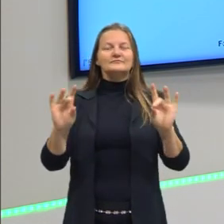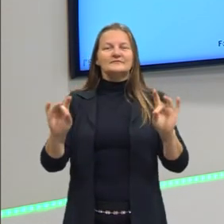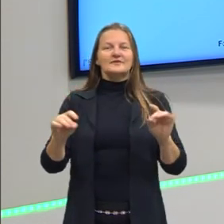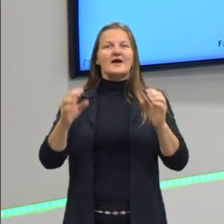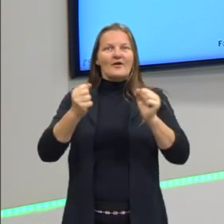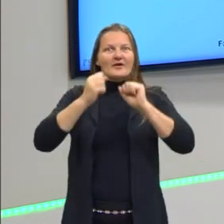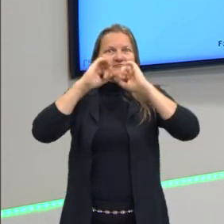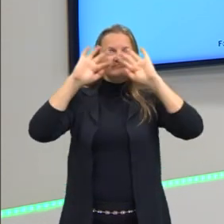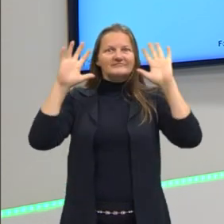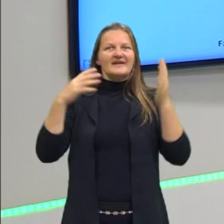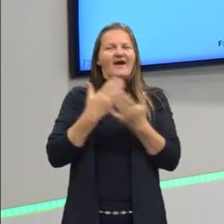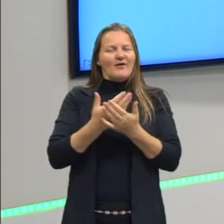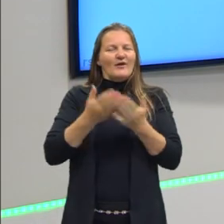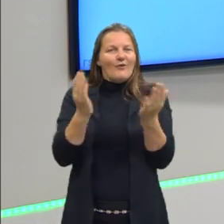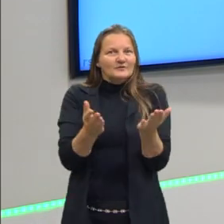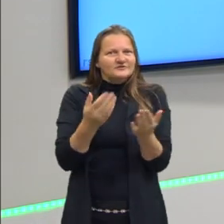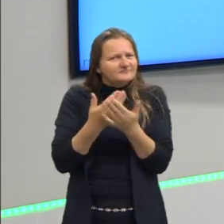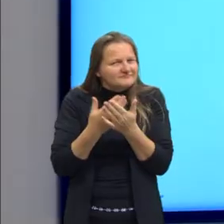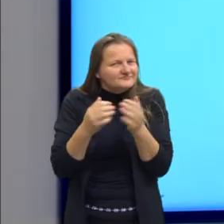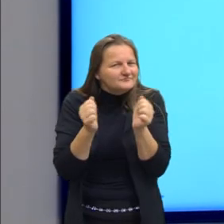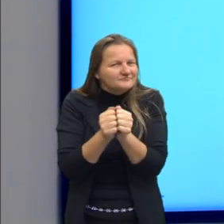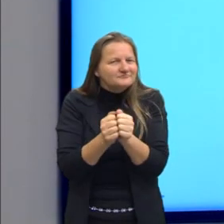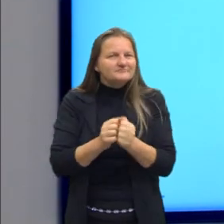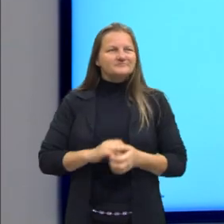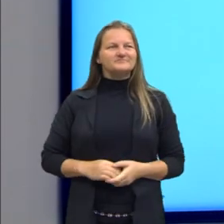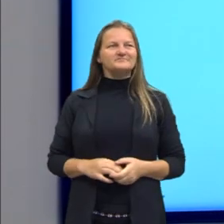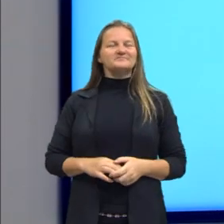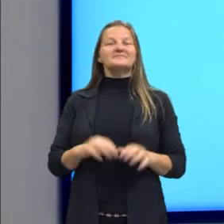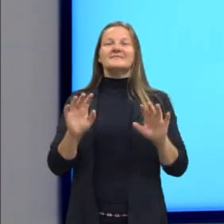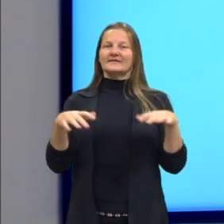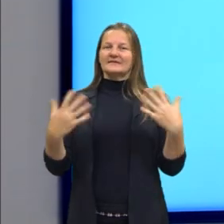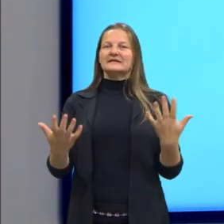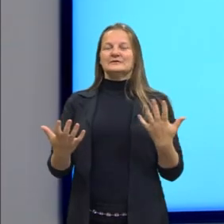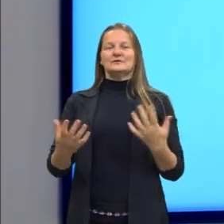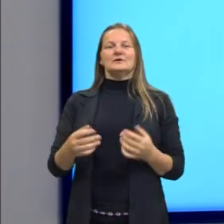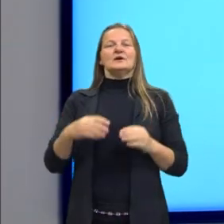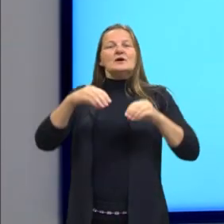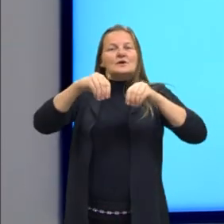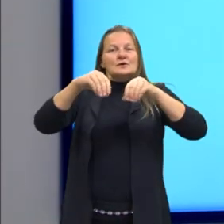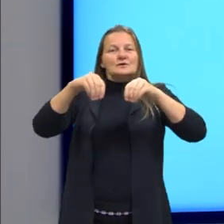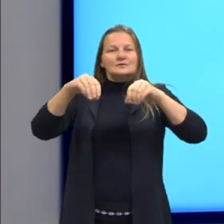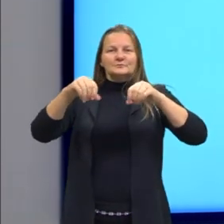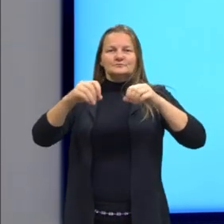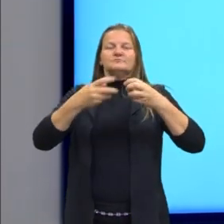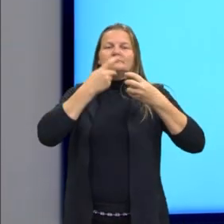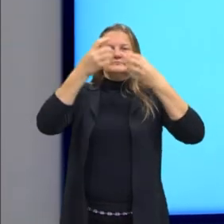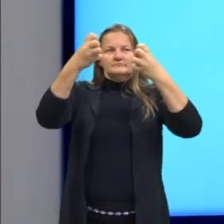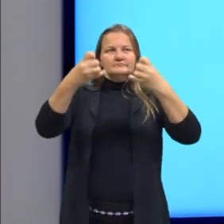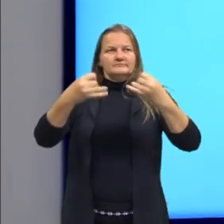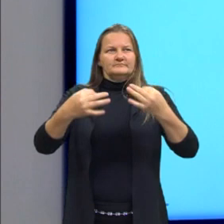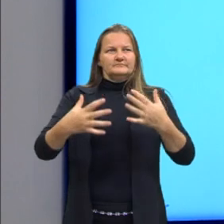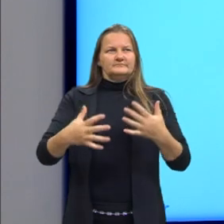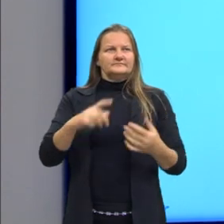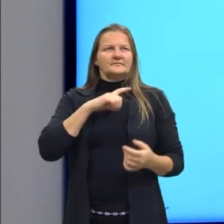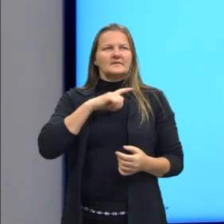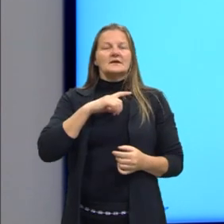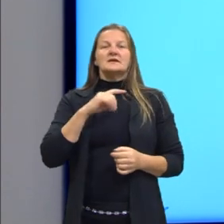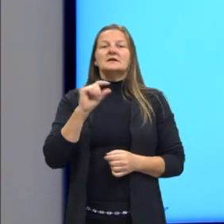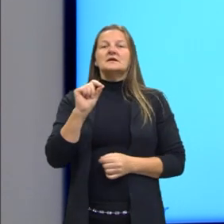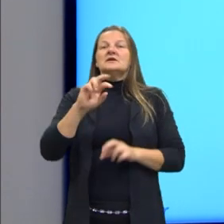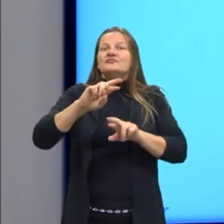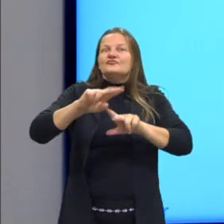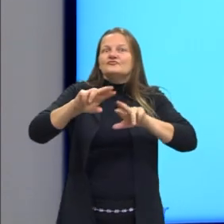pouquinho melhor na aula de hoje. Então, as substâncias, como eu falei, elas possuem